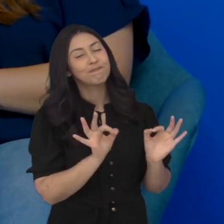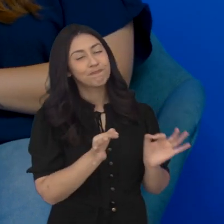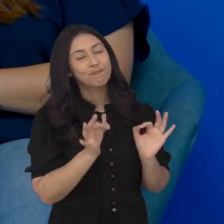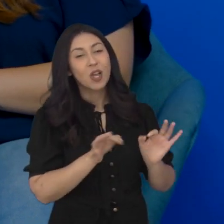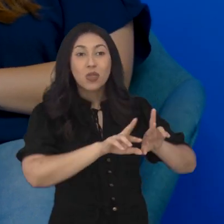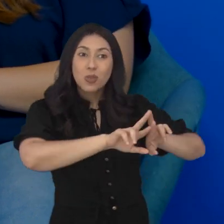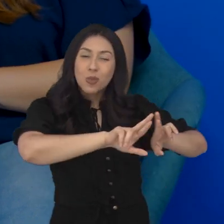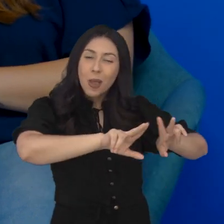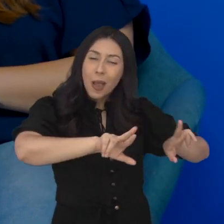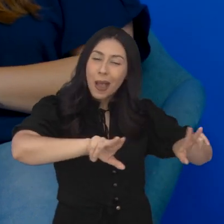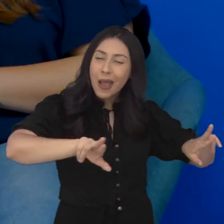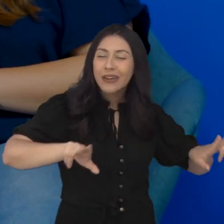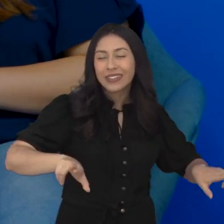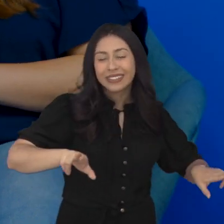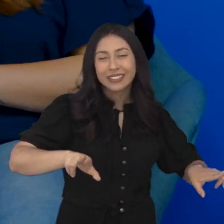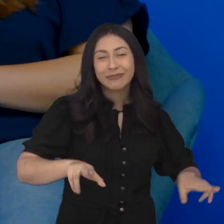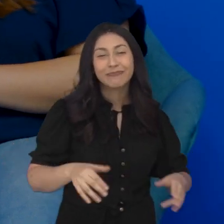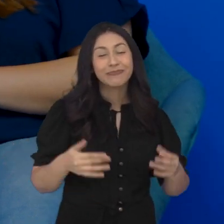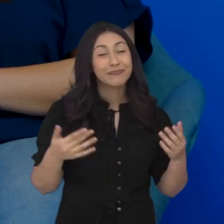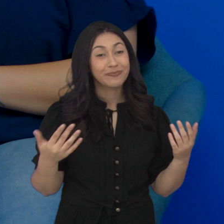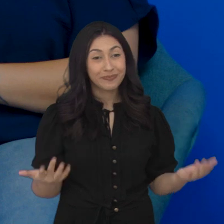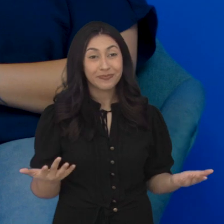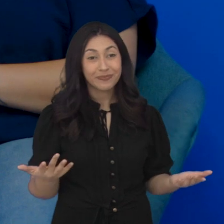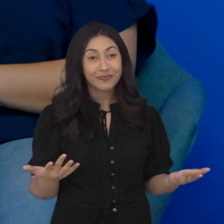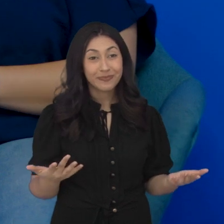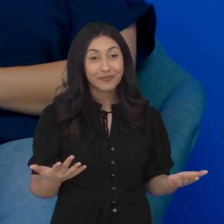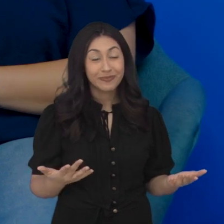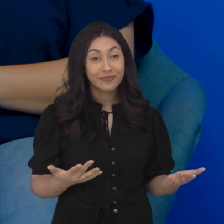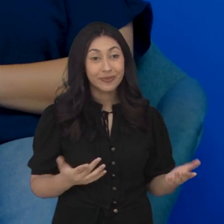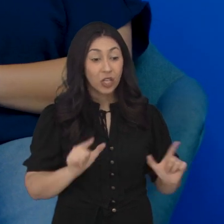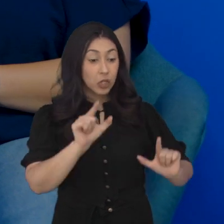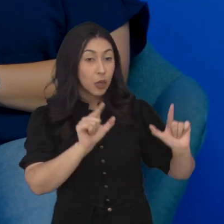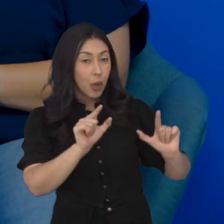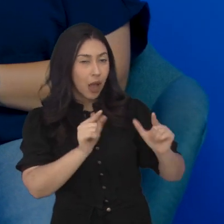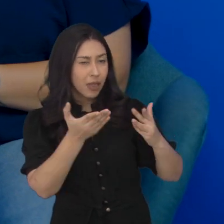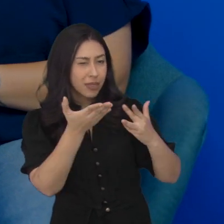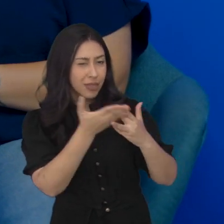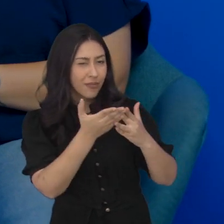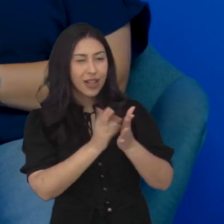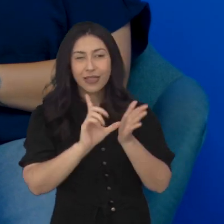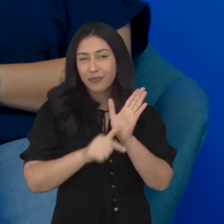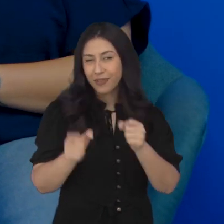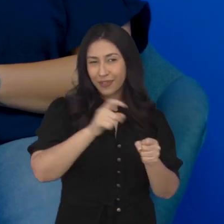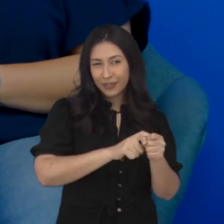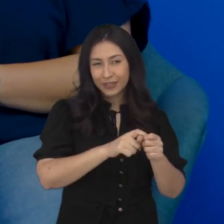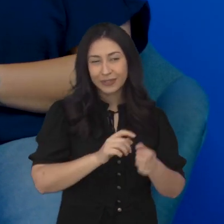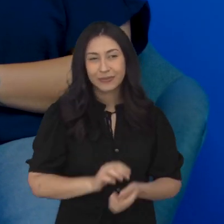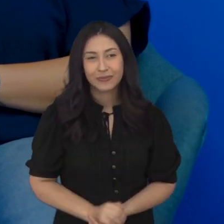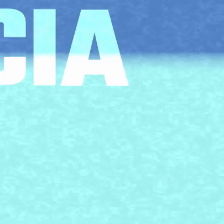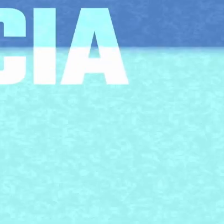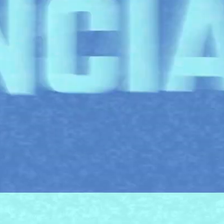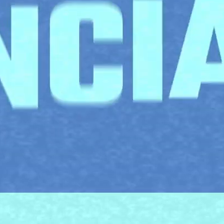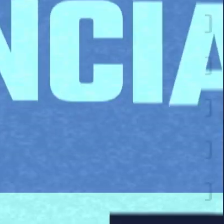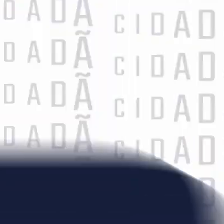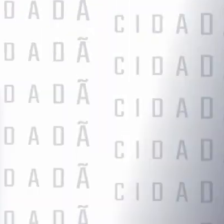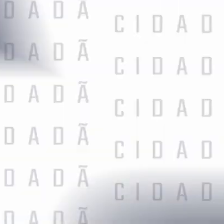Exatamente. Muitas variáveis, como eu disse, Bom, gente, sobre política faz mais um intervalo, a gente já volta.